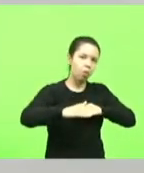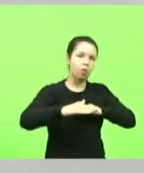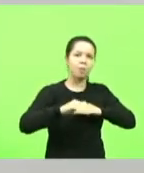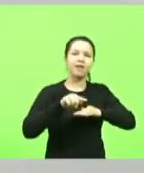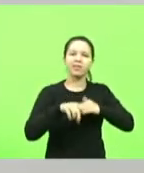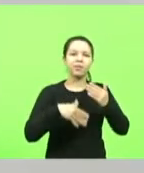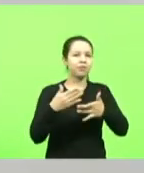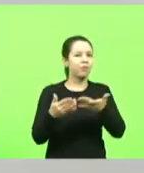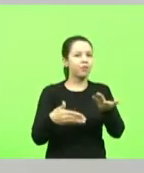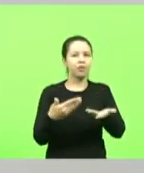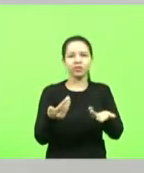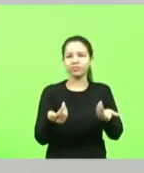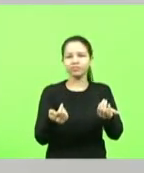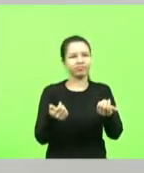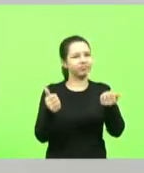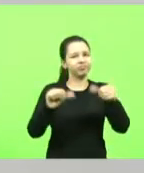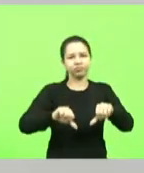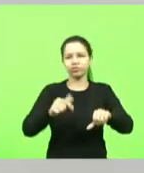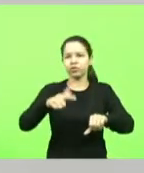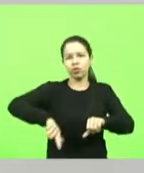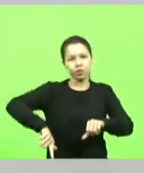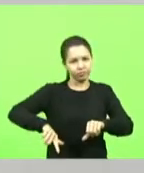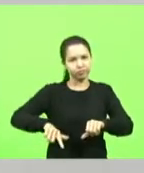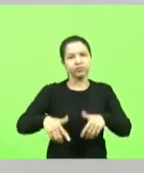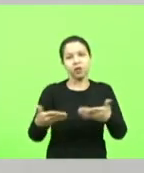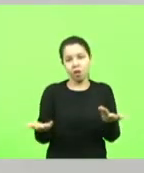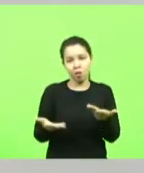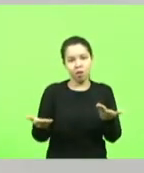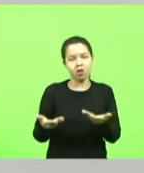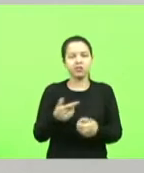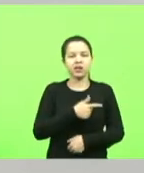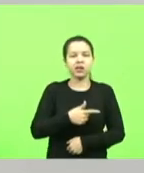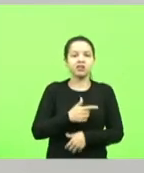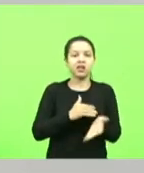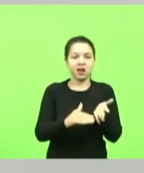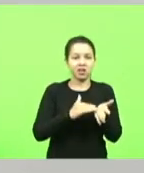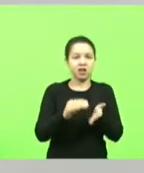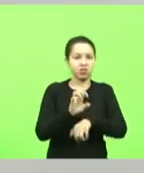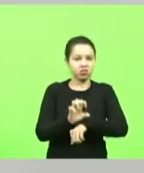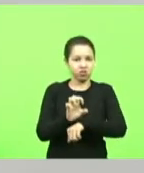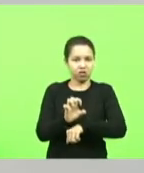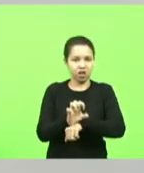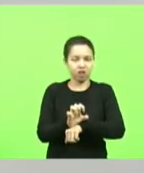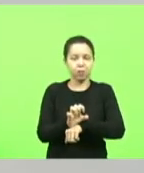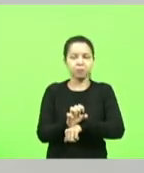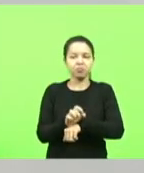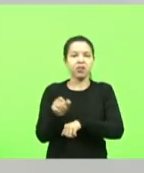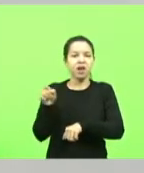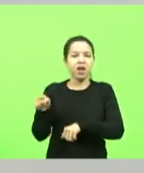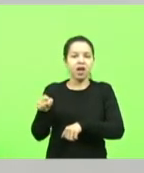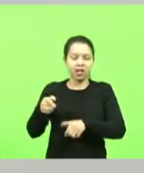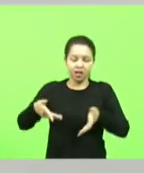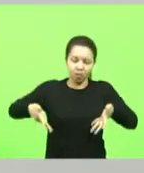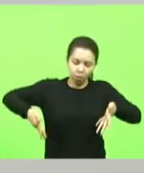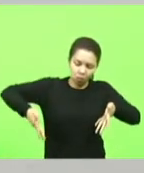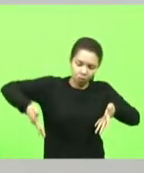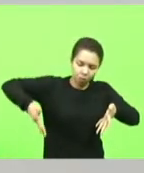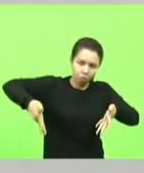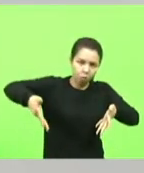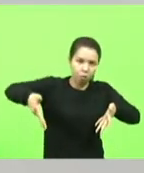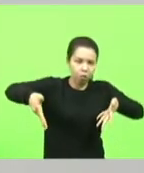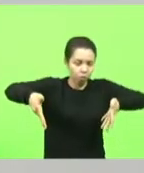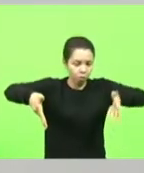Thiago o governo do estado o governador Moisés estão fazendo aqueles recortes que pelo menos tiram um pedaço grande